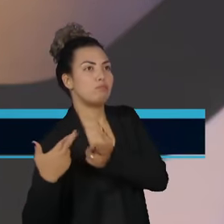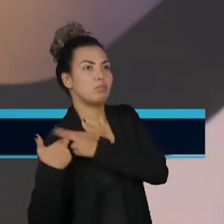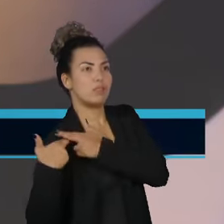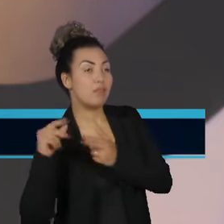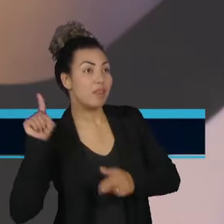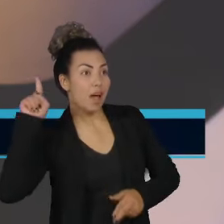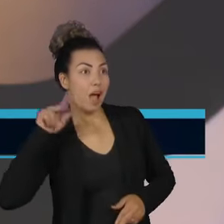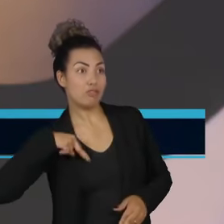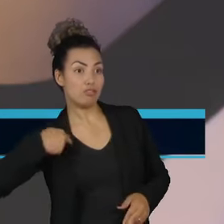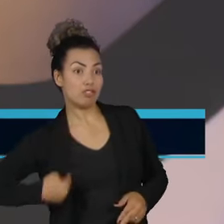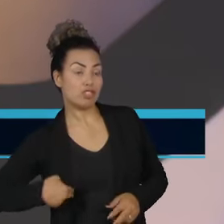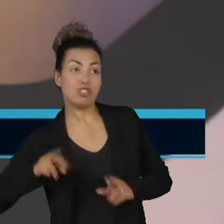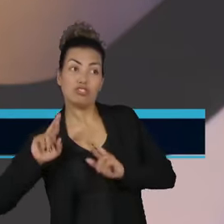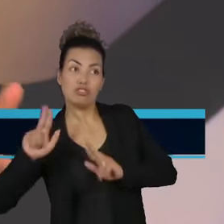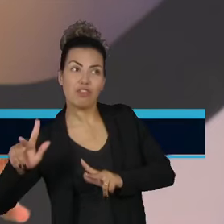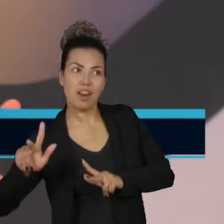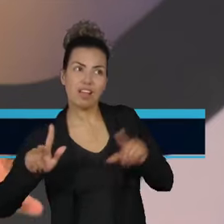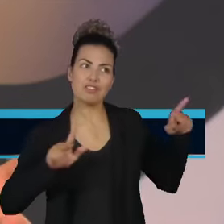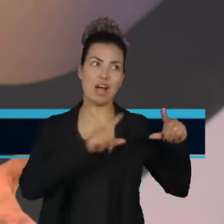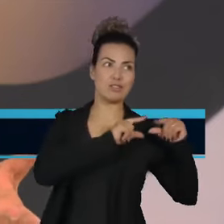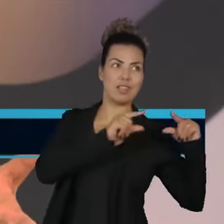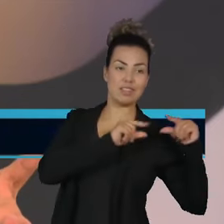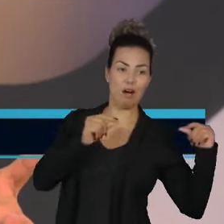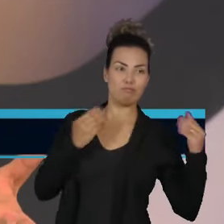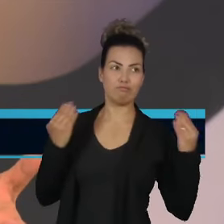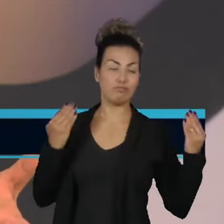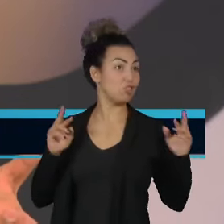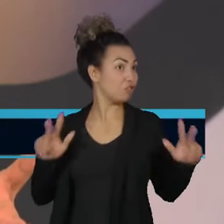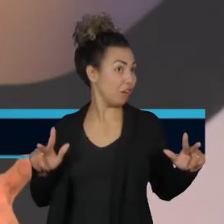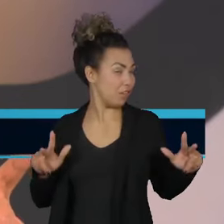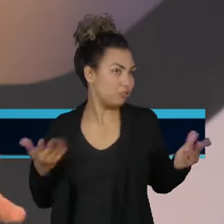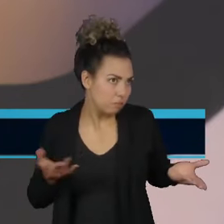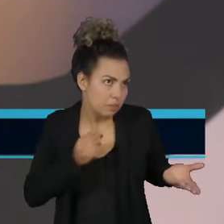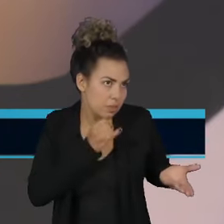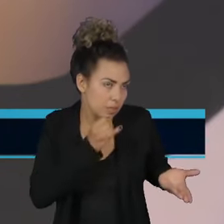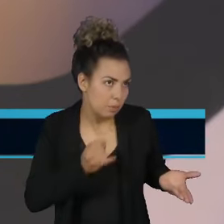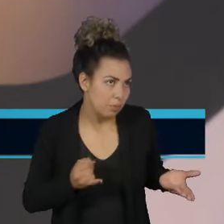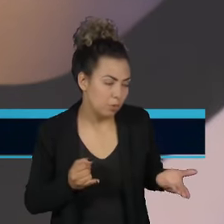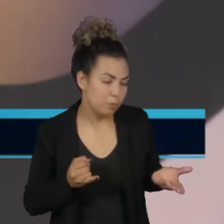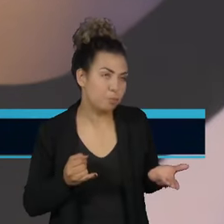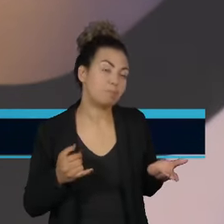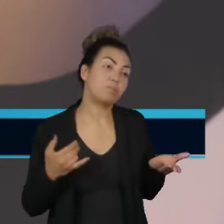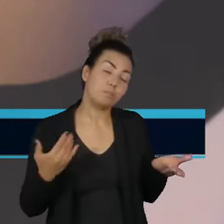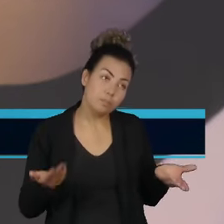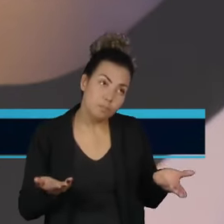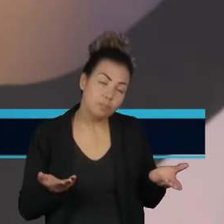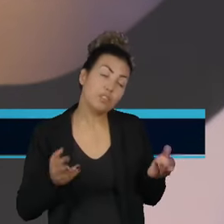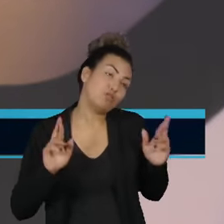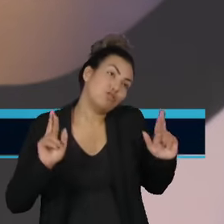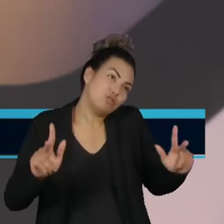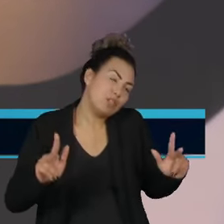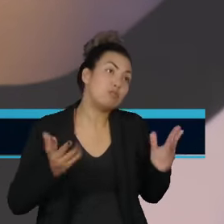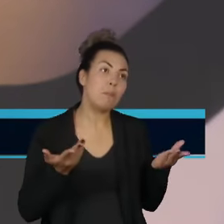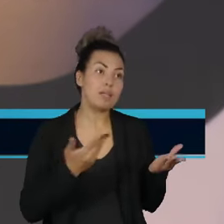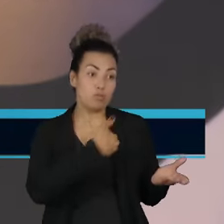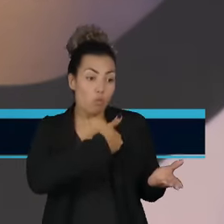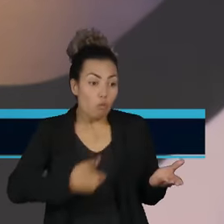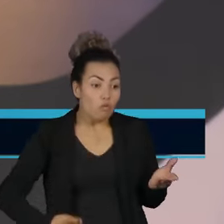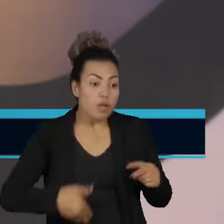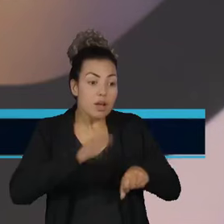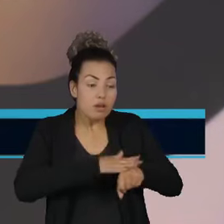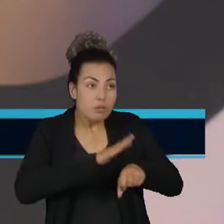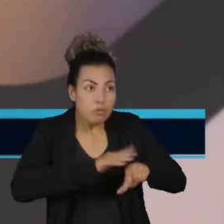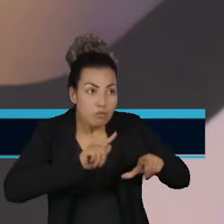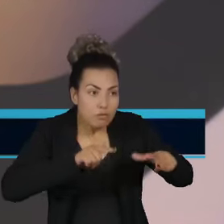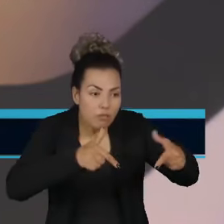sociedades ocidentais. Então, a forma de lidar com isso também se altera. Mas acho que em termos de políticas públicas,